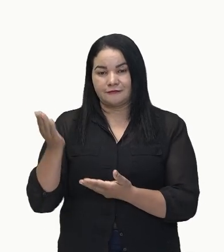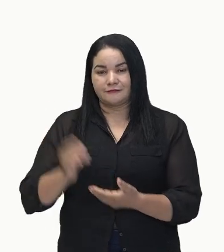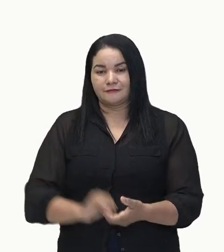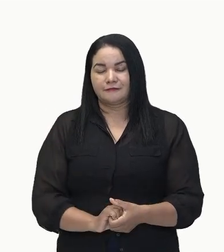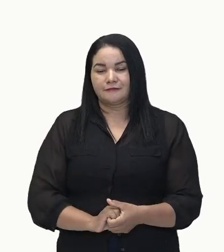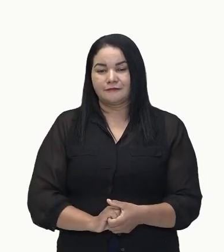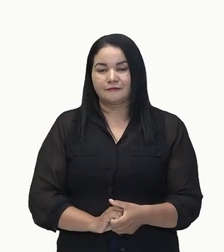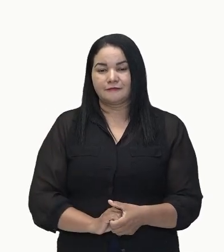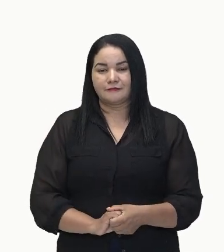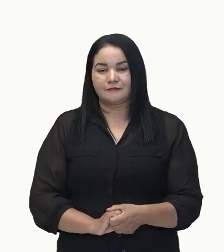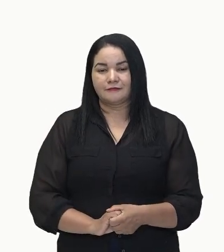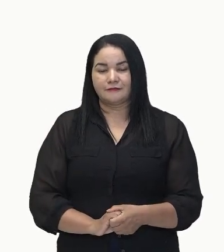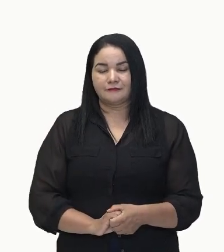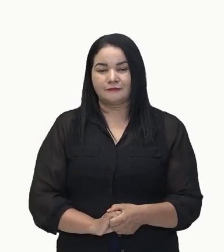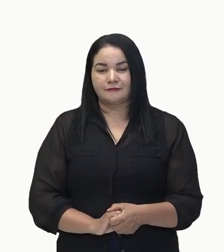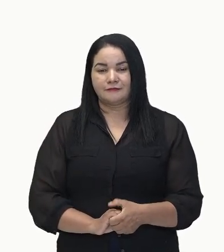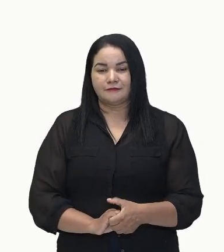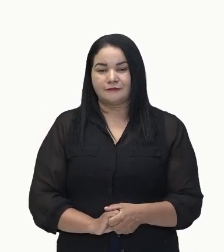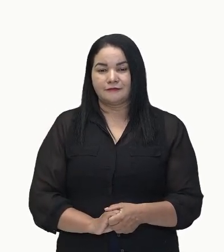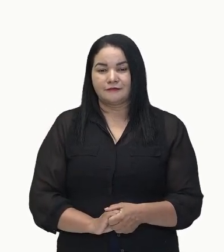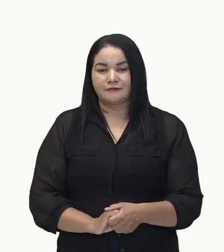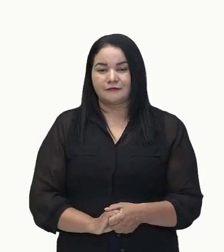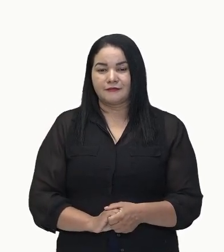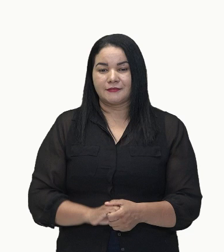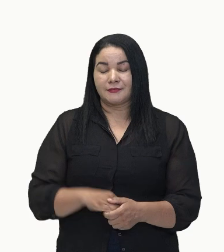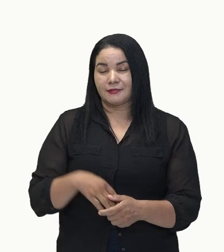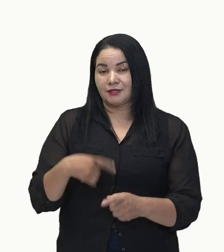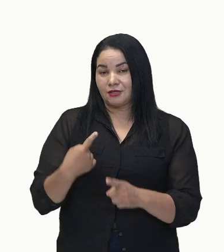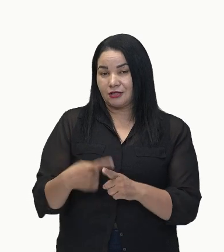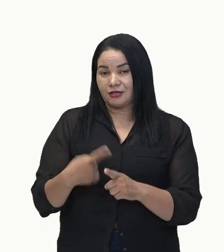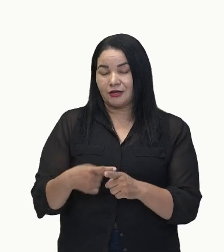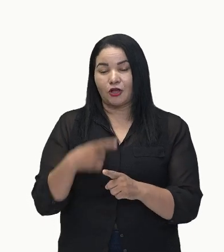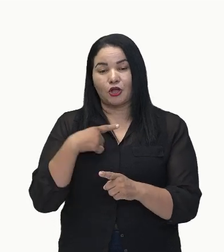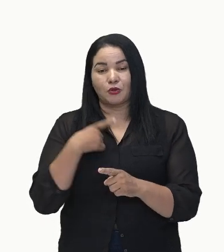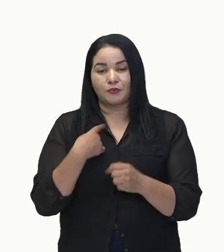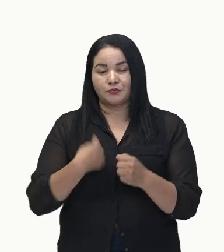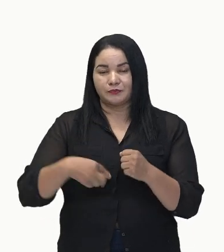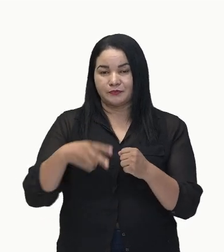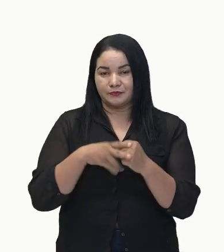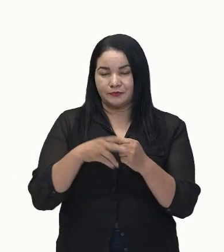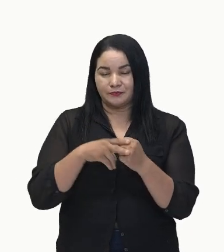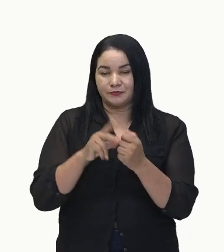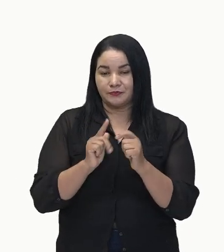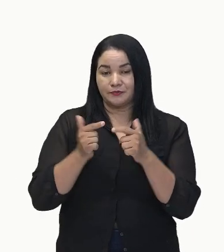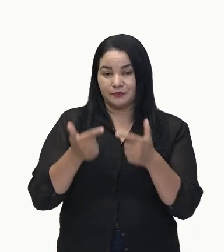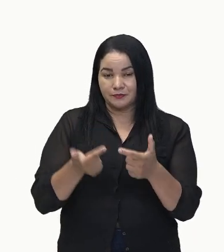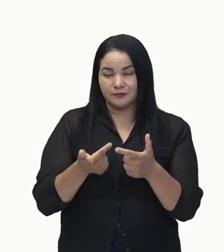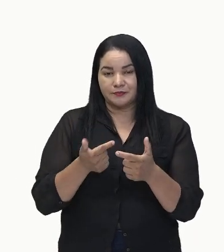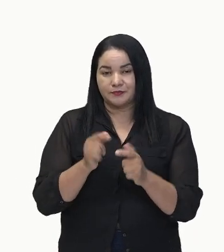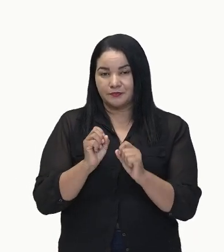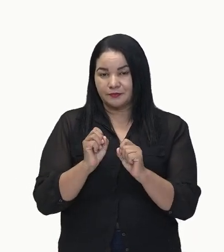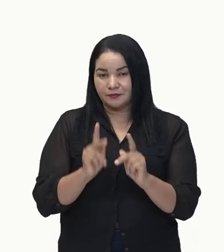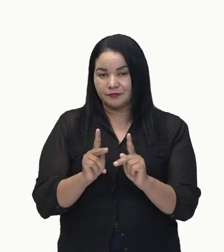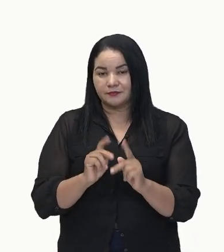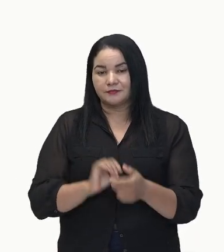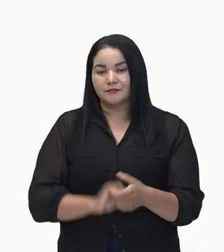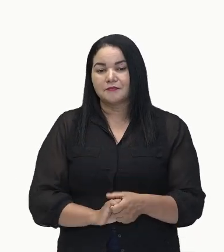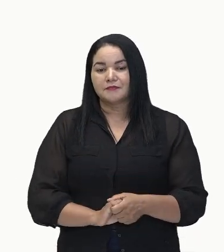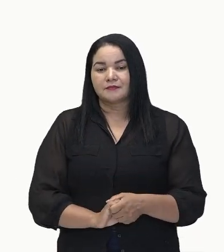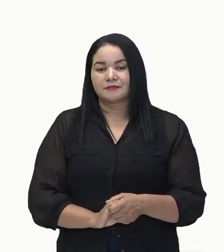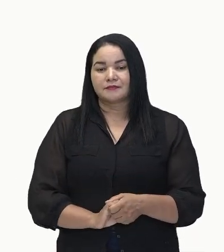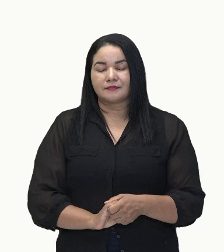verbal, porque ele tem um verbo de ação, um verbo significativo, ok? Então,